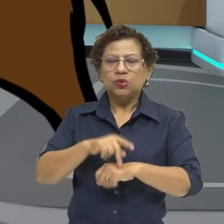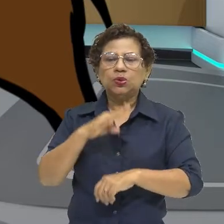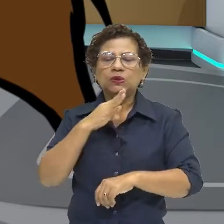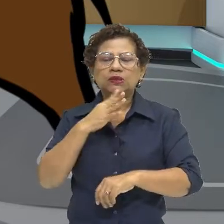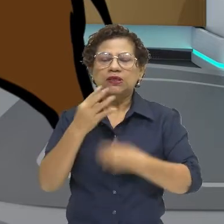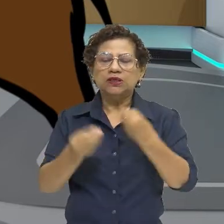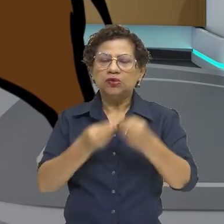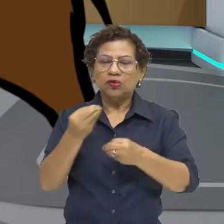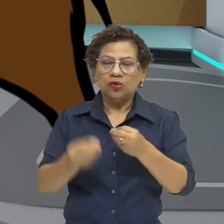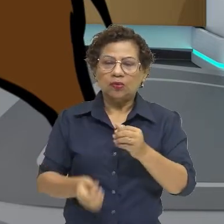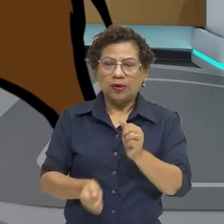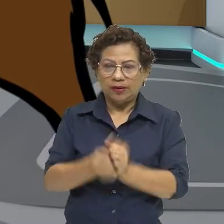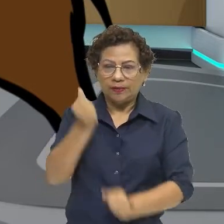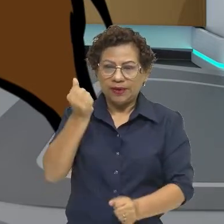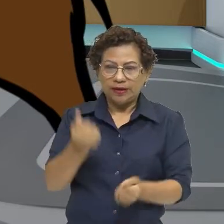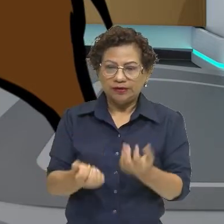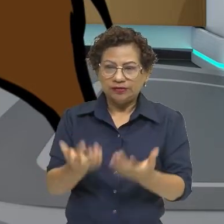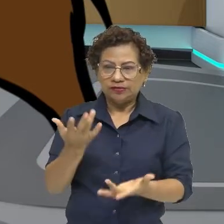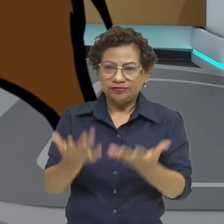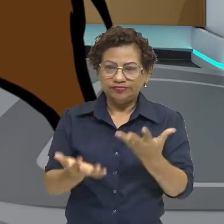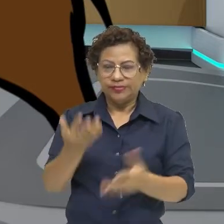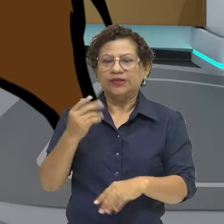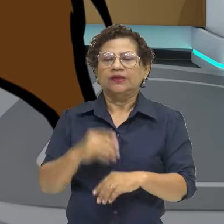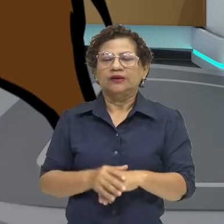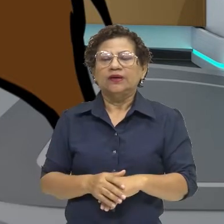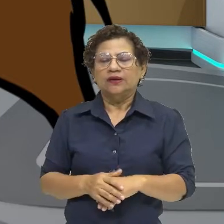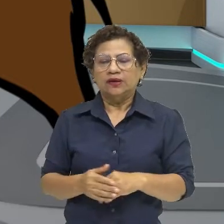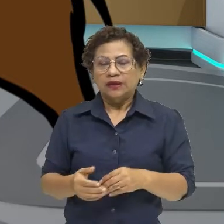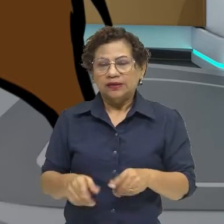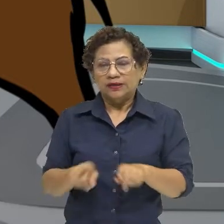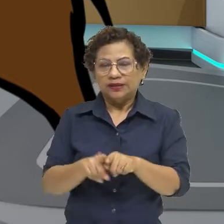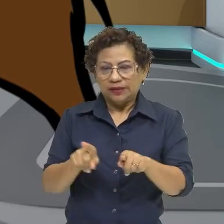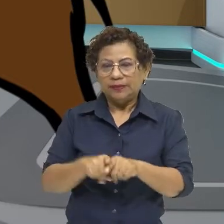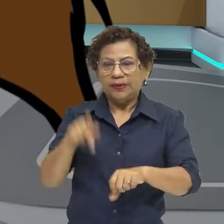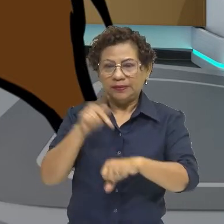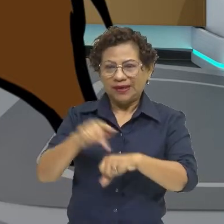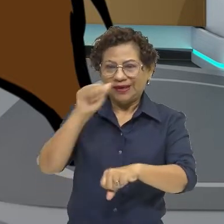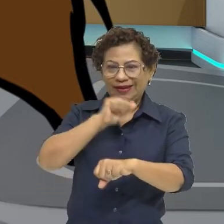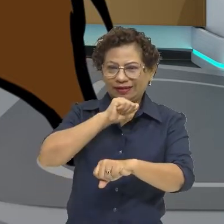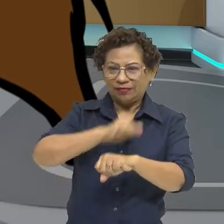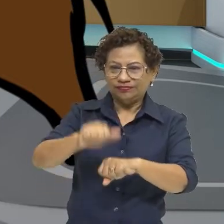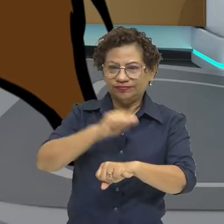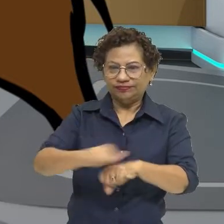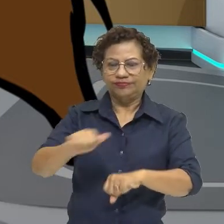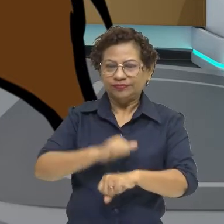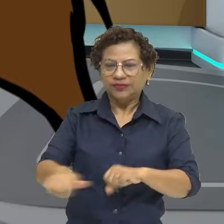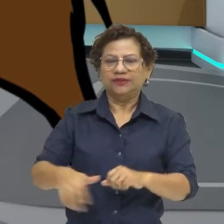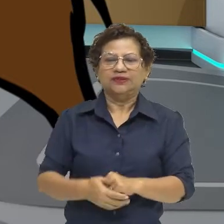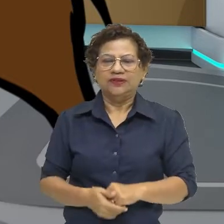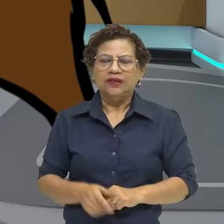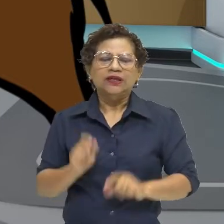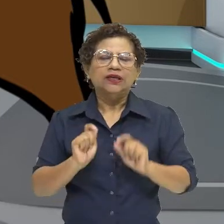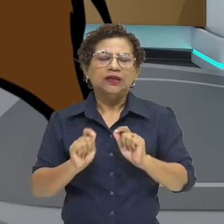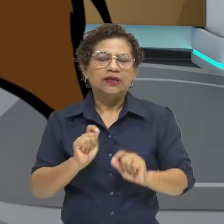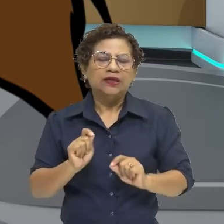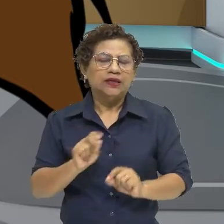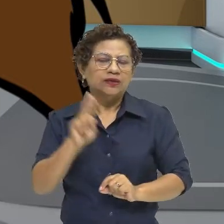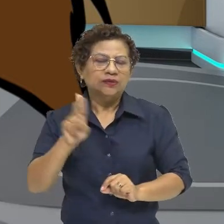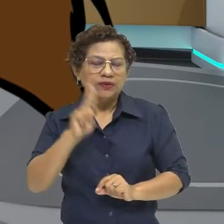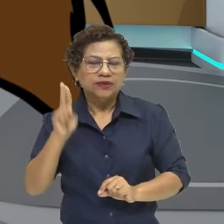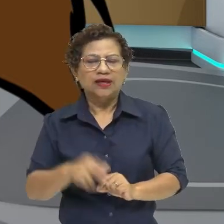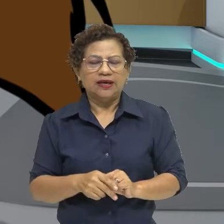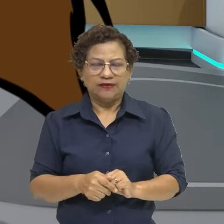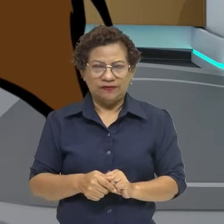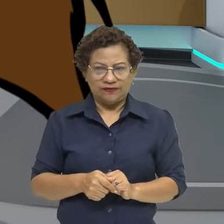lascada, porque eles utilizavam lascas de pedras para fazer o corte, cortar,